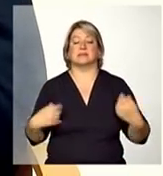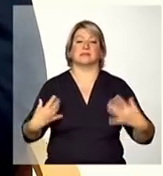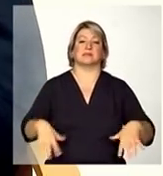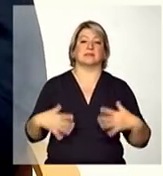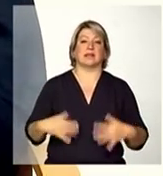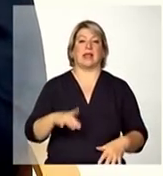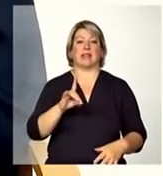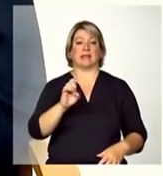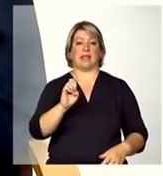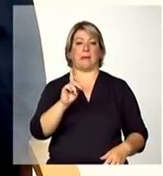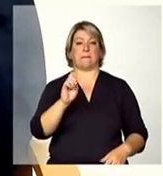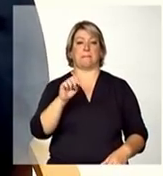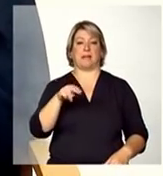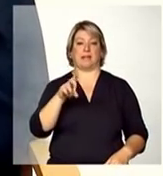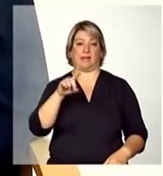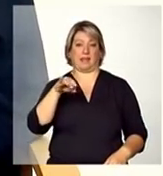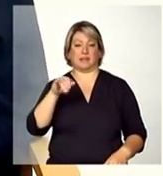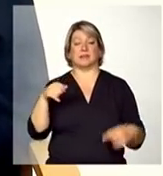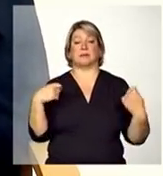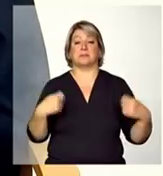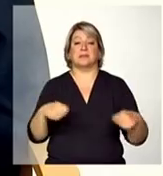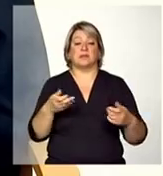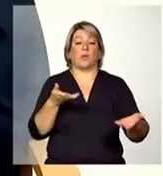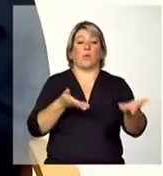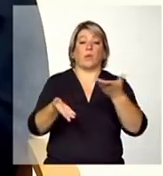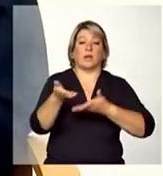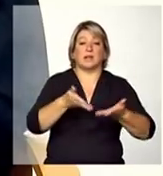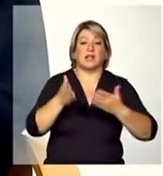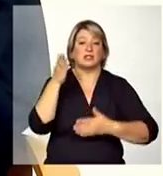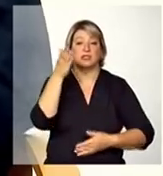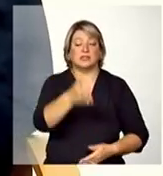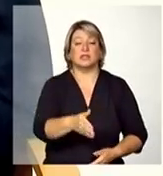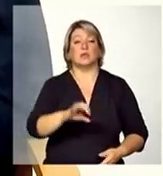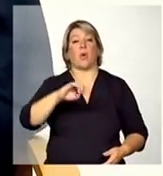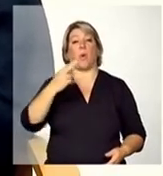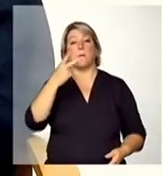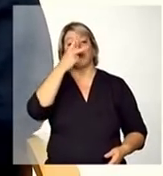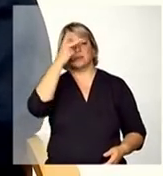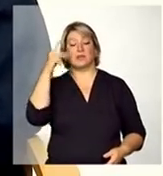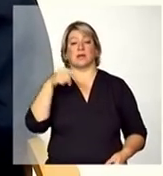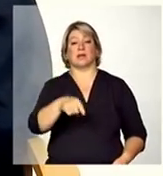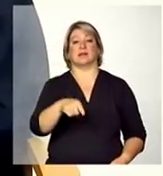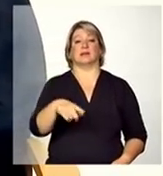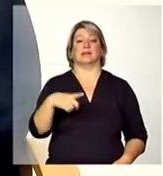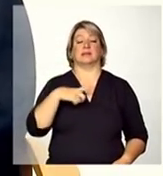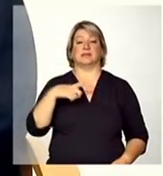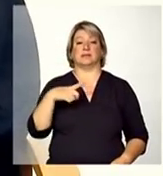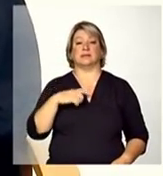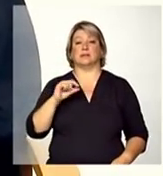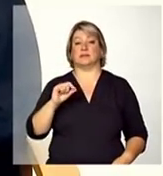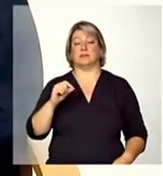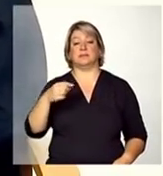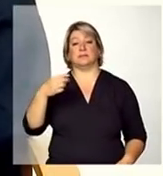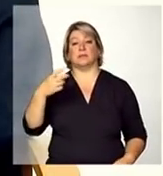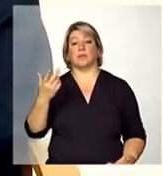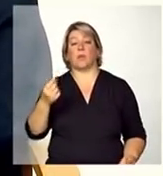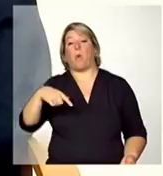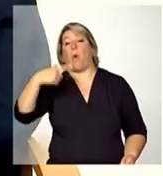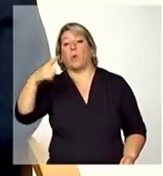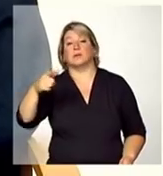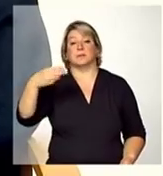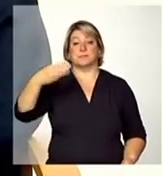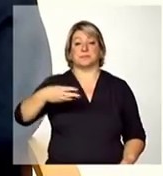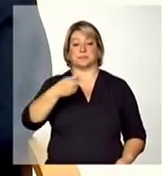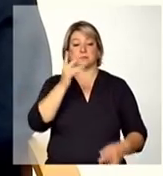antes são pessoas que precisam de cuidados diretos são pessoas que precisam de uma terceira pessoa para realizar